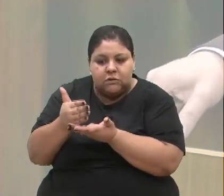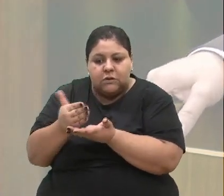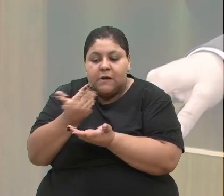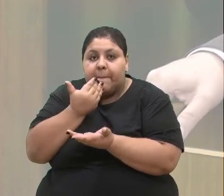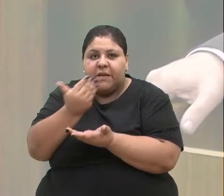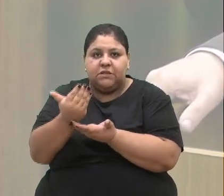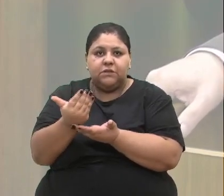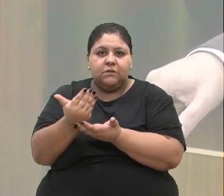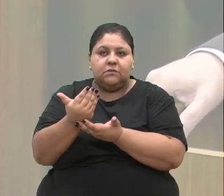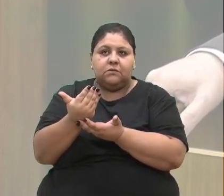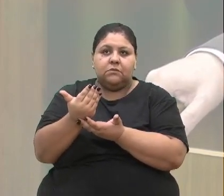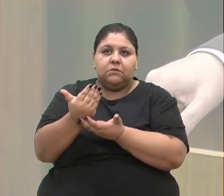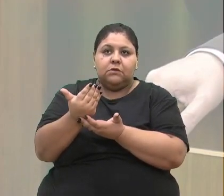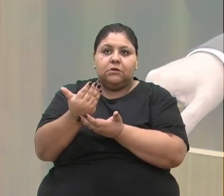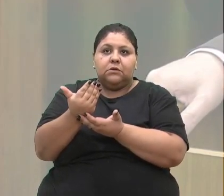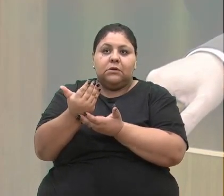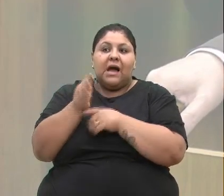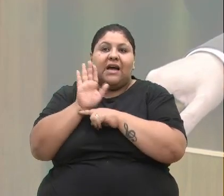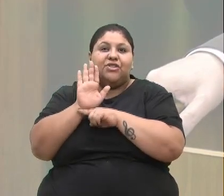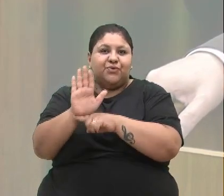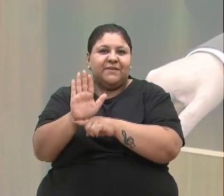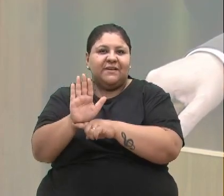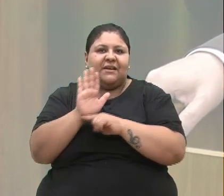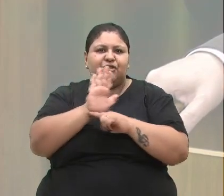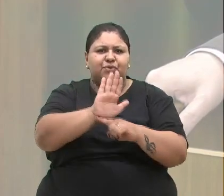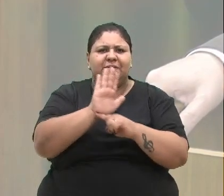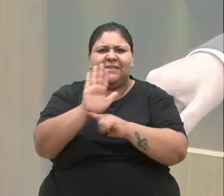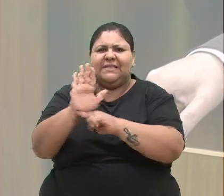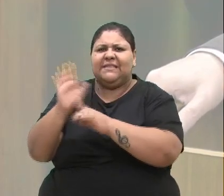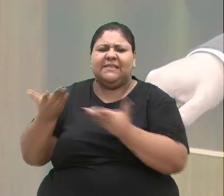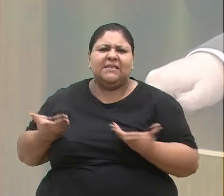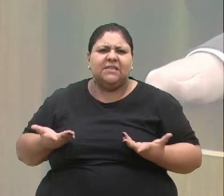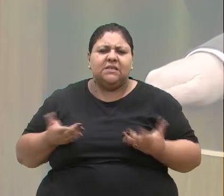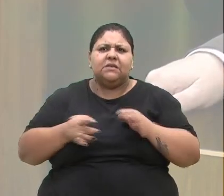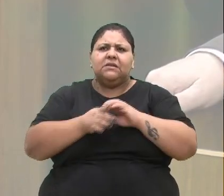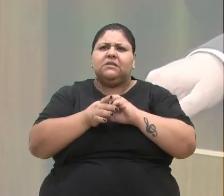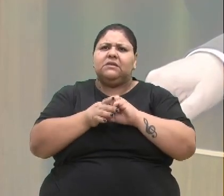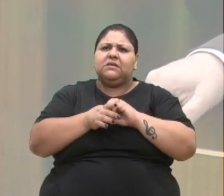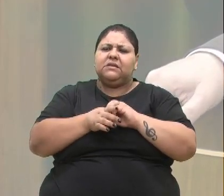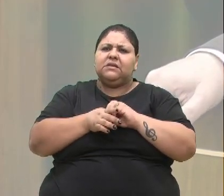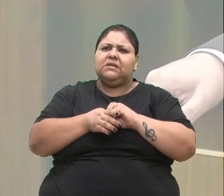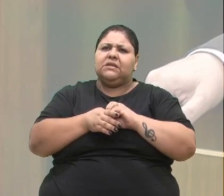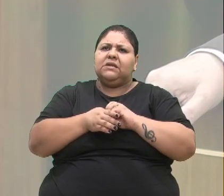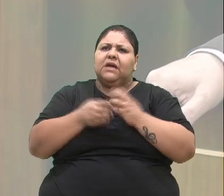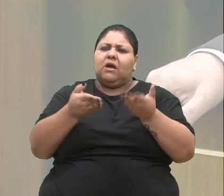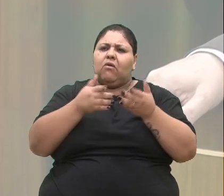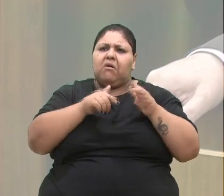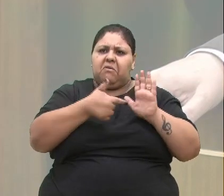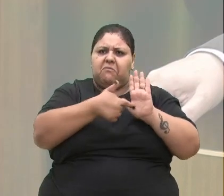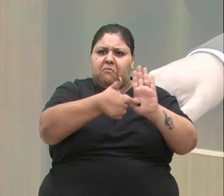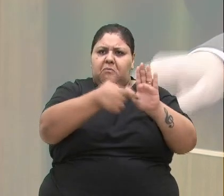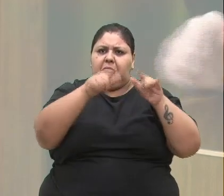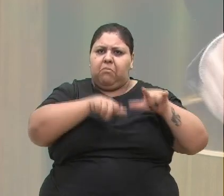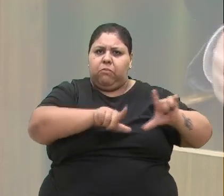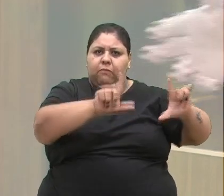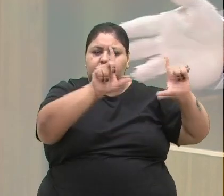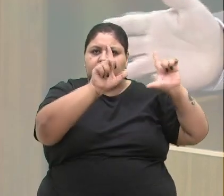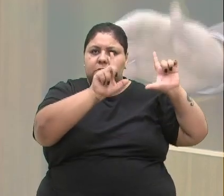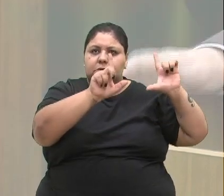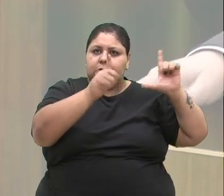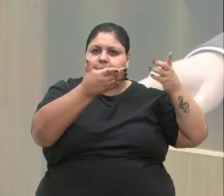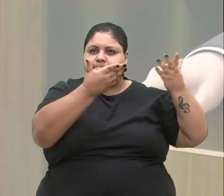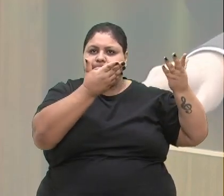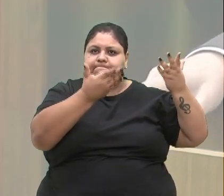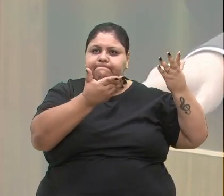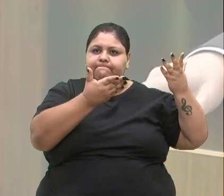por ajuda. Saiu, e por isso eu trouxe aqui na tela, foi